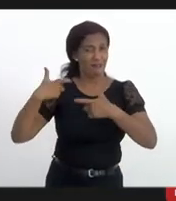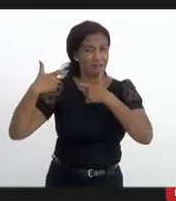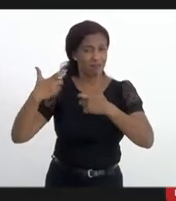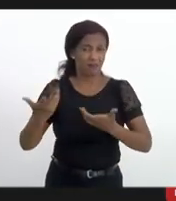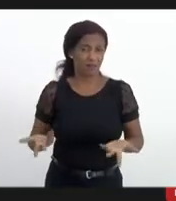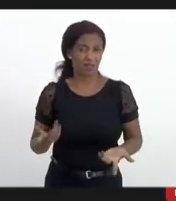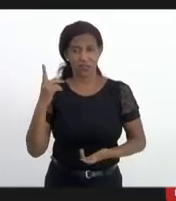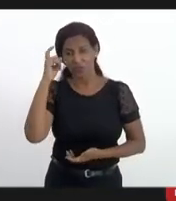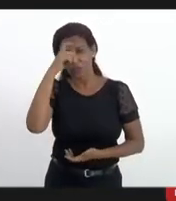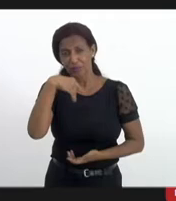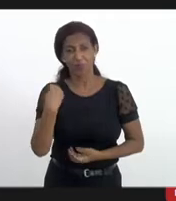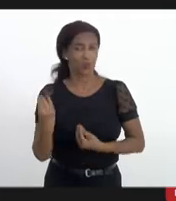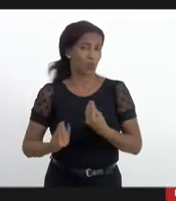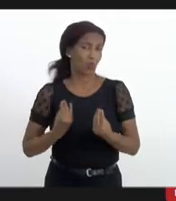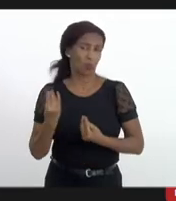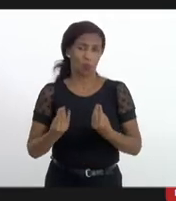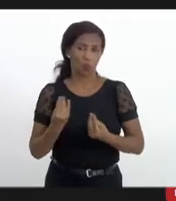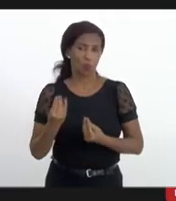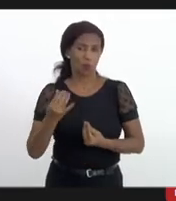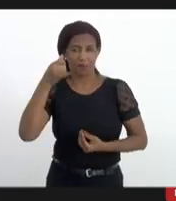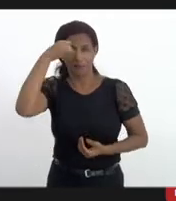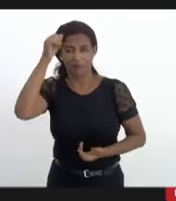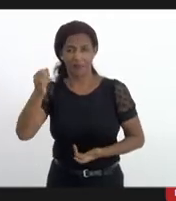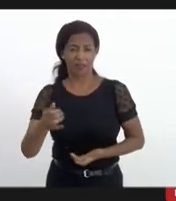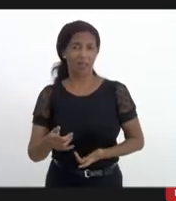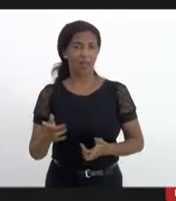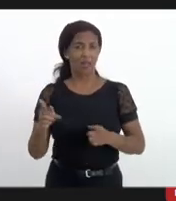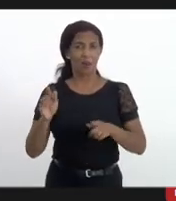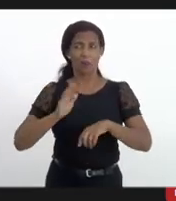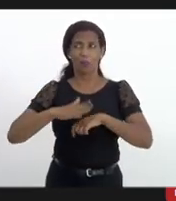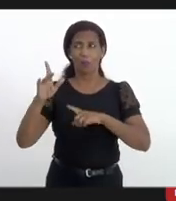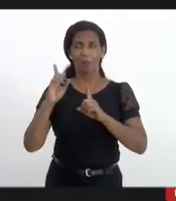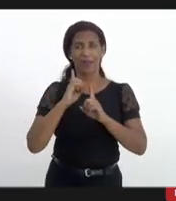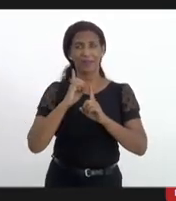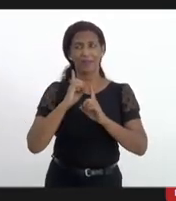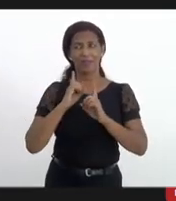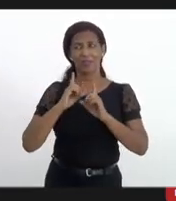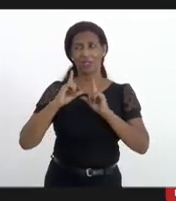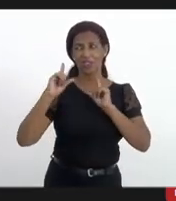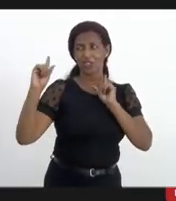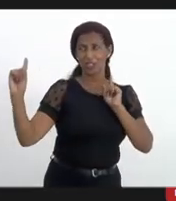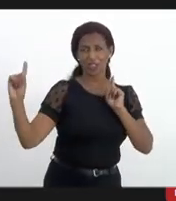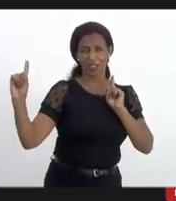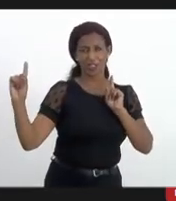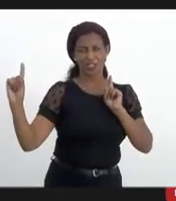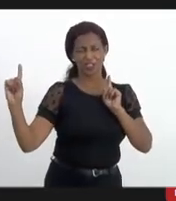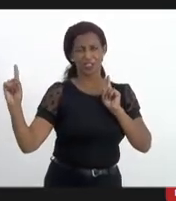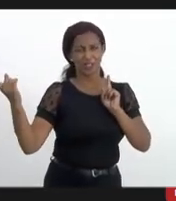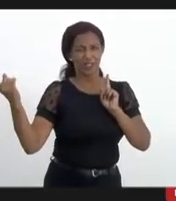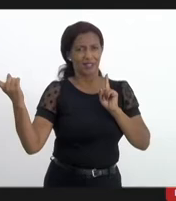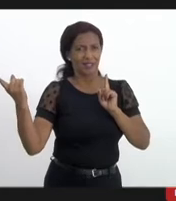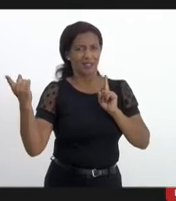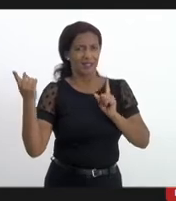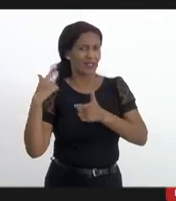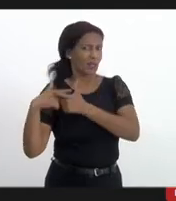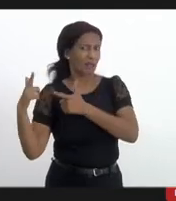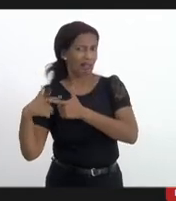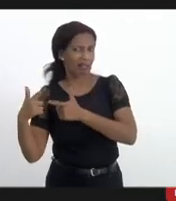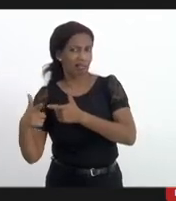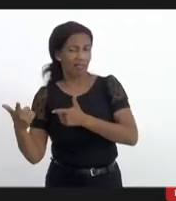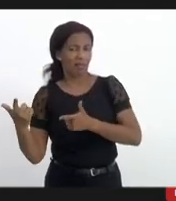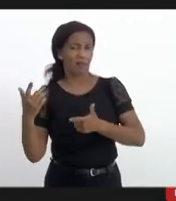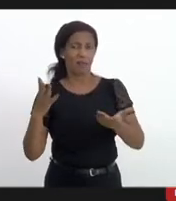imperioso que a gente faça isso por mais distante que esteja essa solução e seria utopia imaginar que essa solução será dada